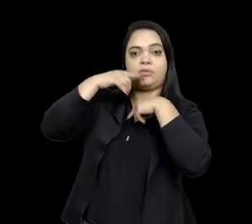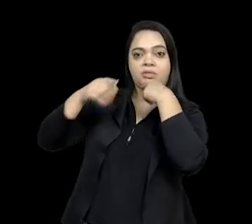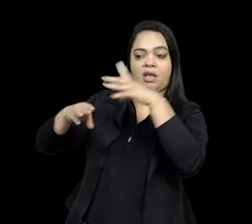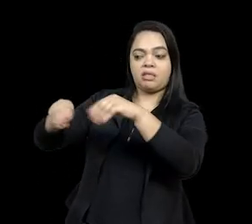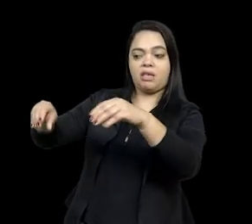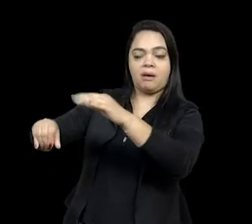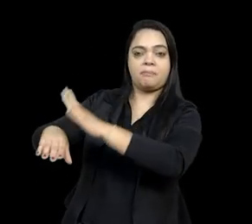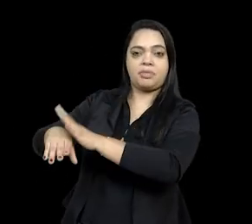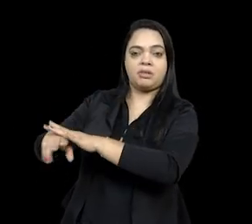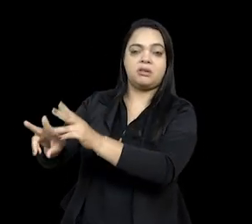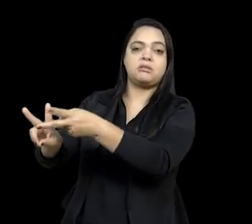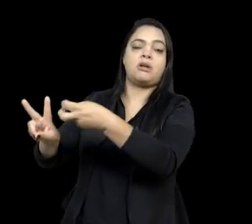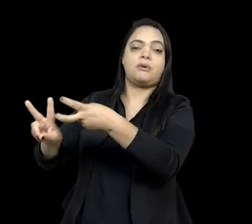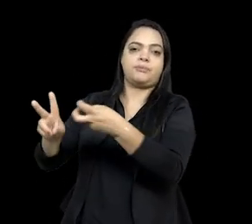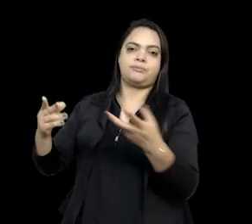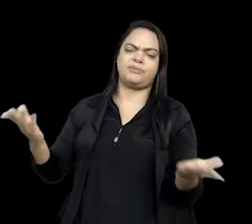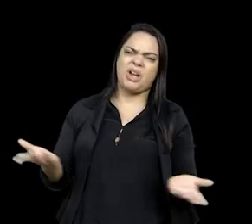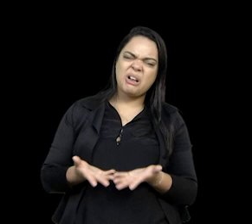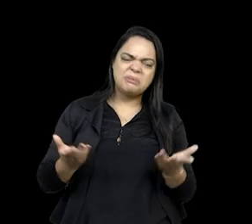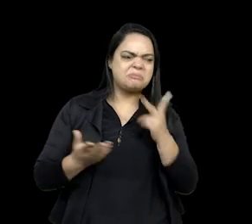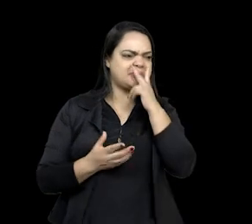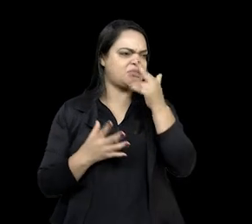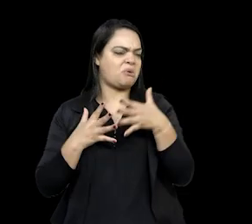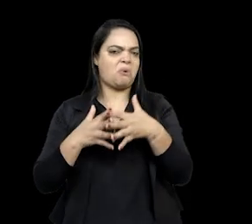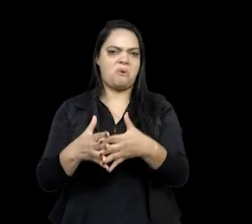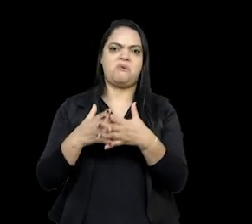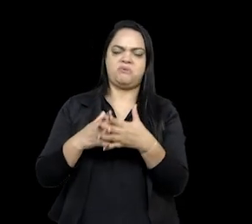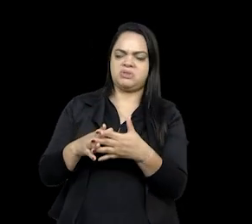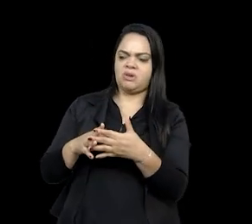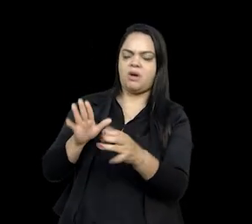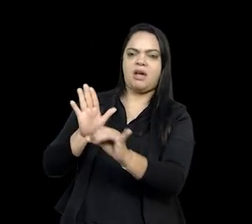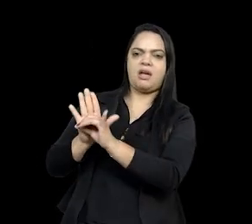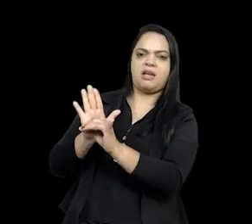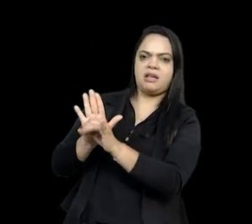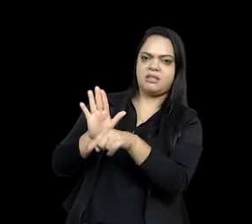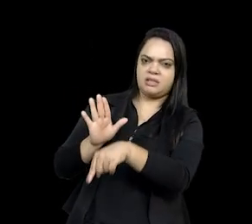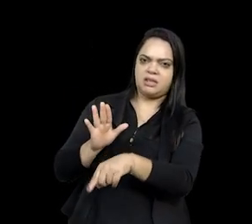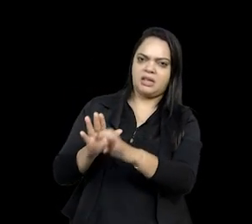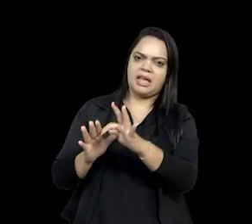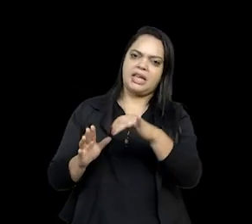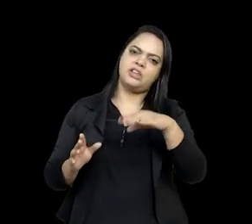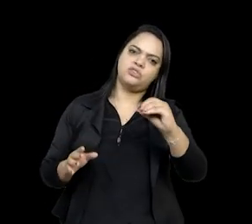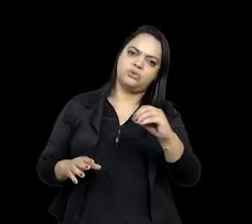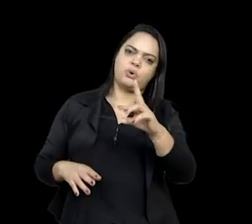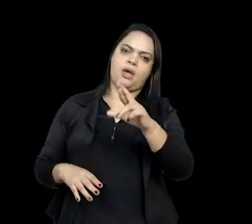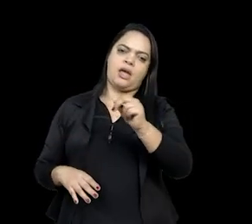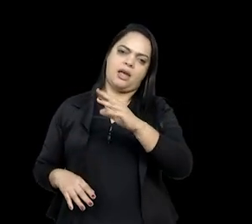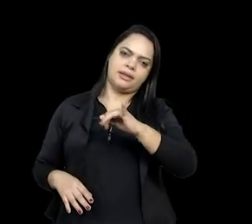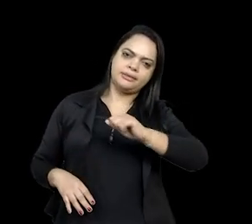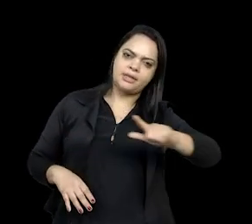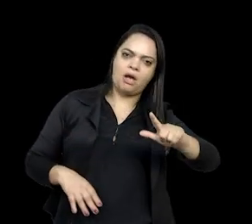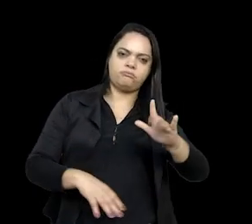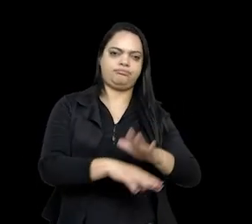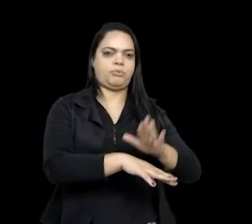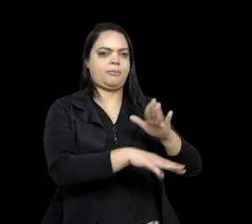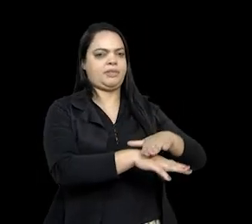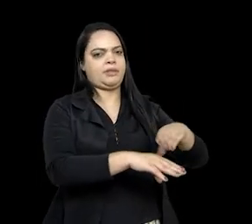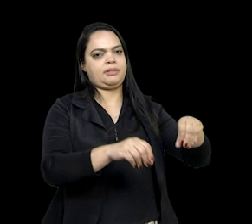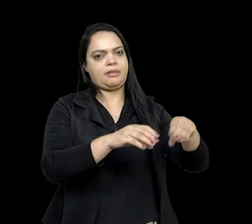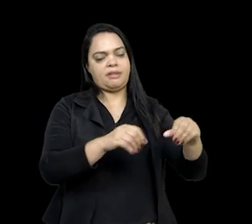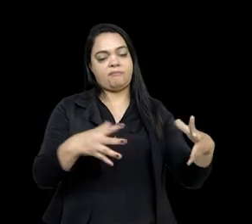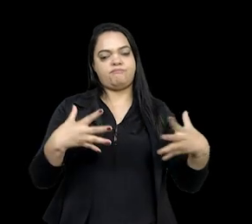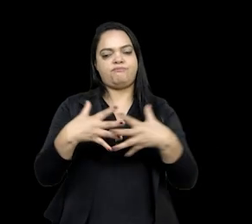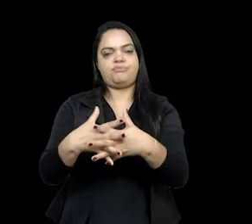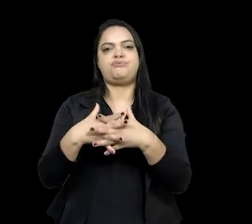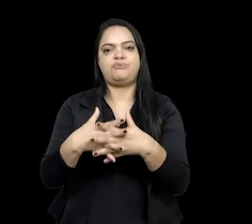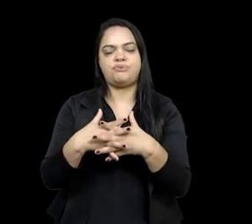associação entre identidade étnico-racial e propriedade de terra, ela se dá nesse período do Império e ela